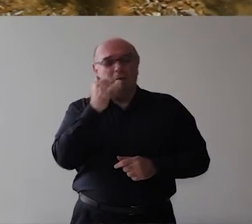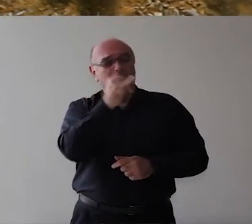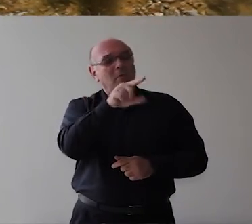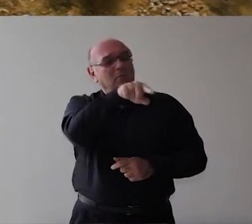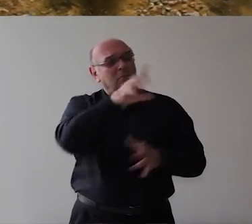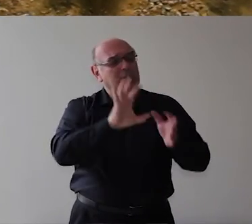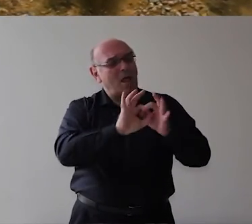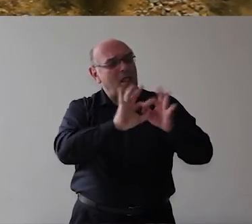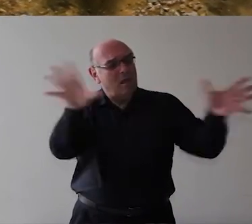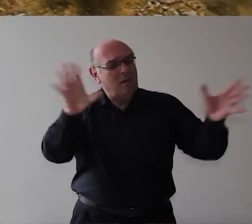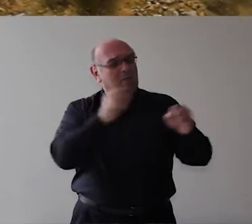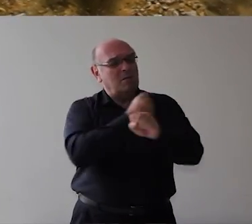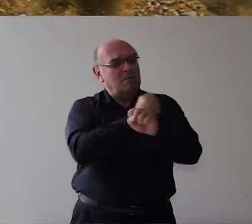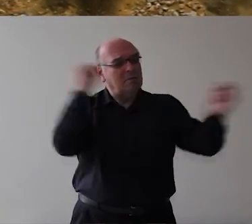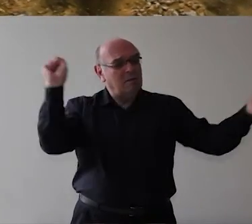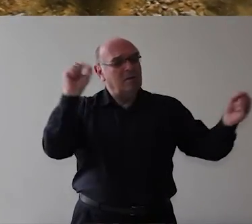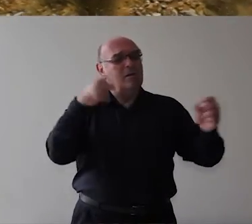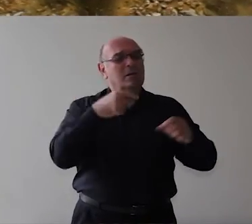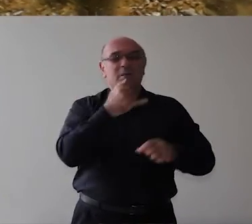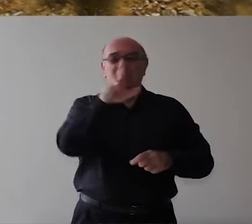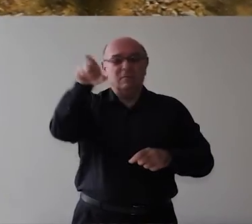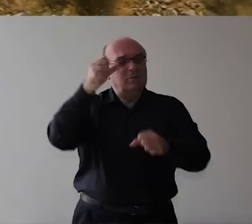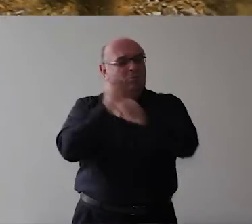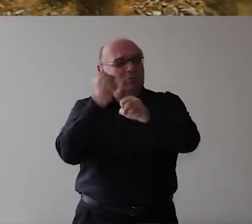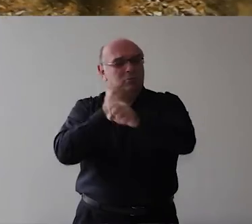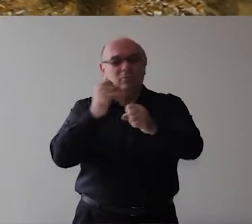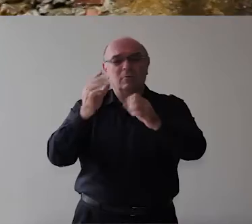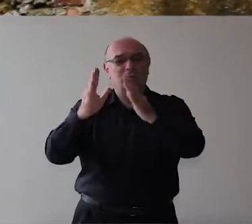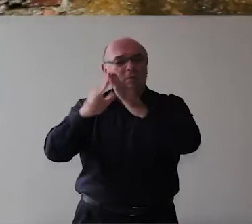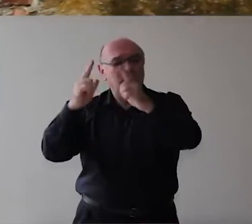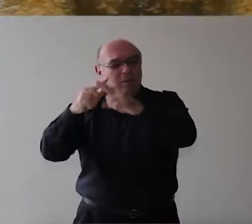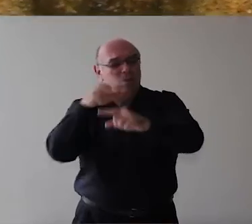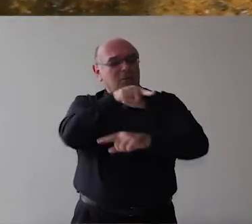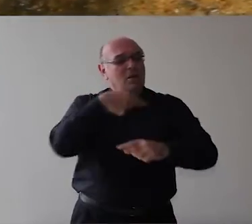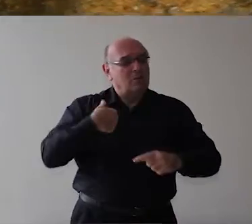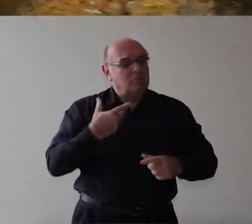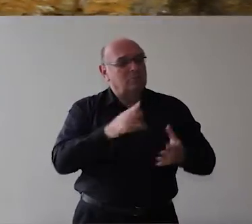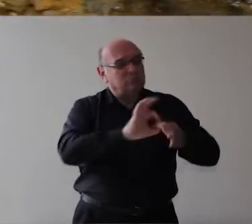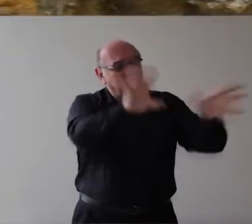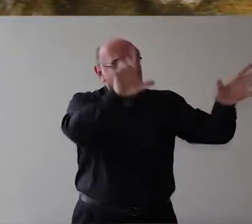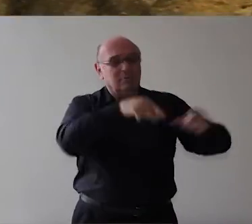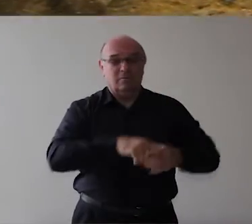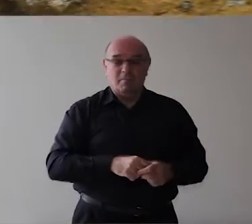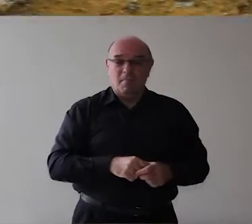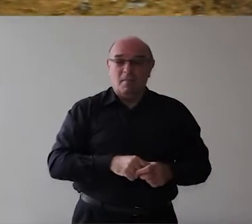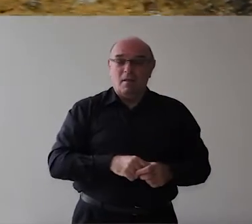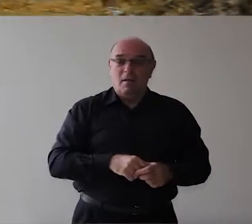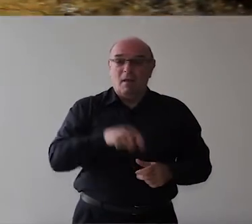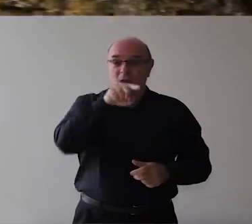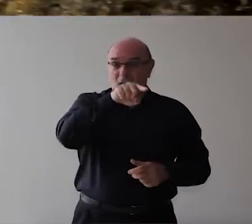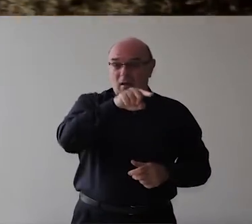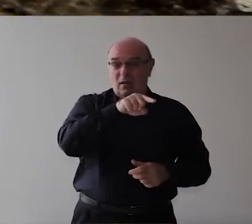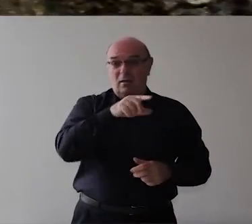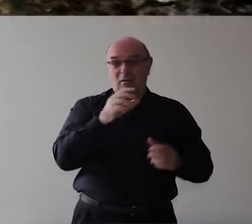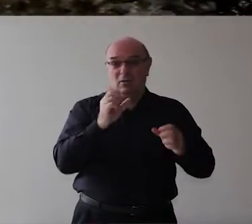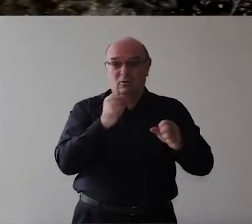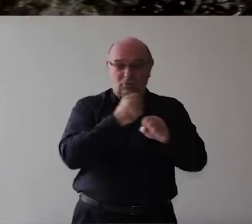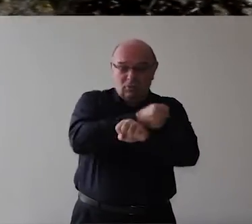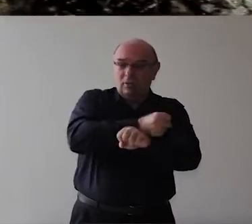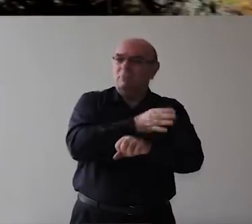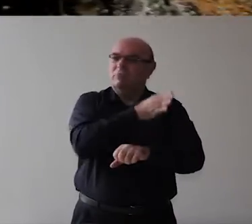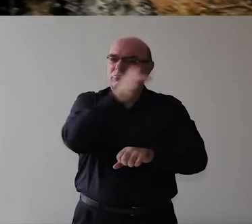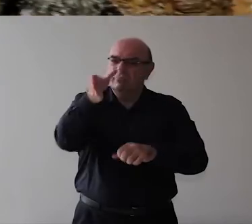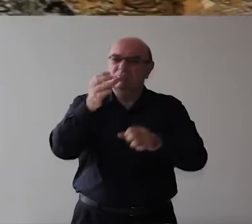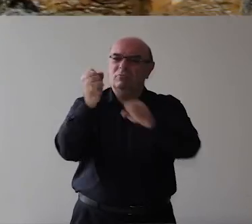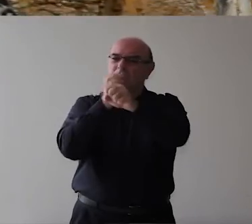fácil construir a igreja Porque essa igreja era construída Enquanto eles Trabalhavam Para os grandes